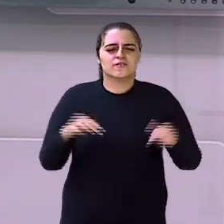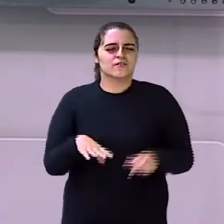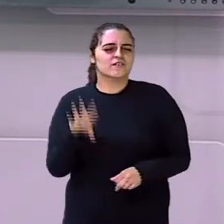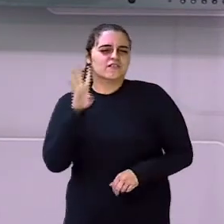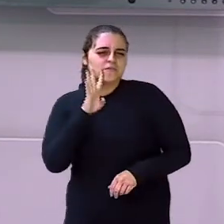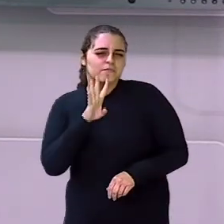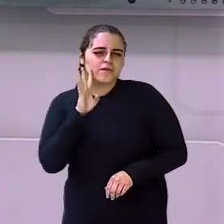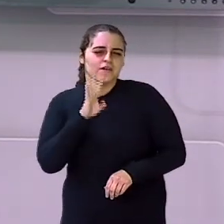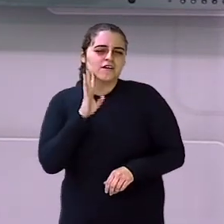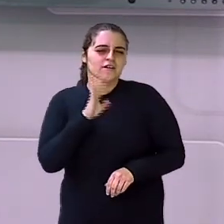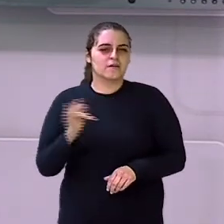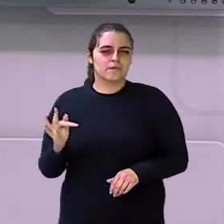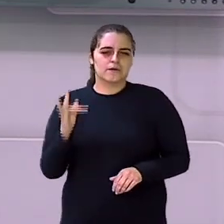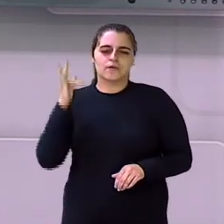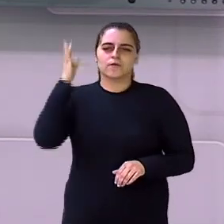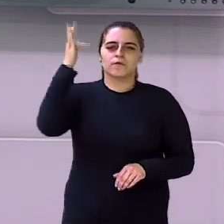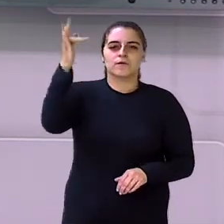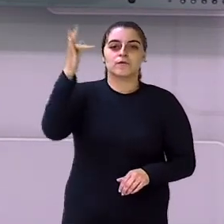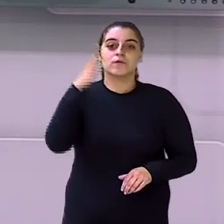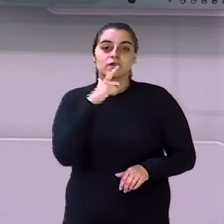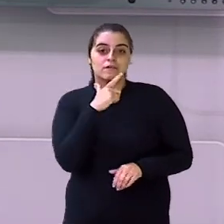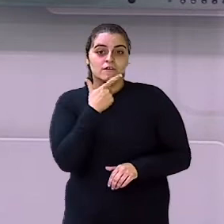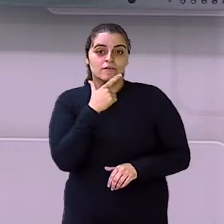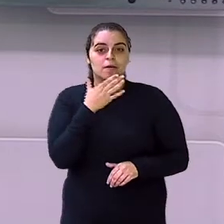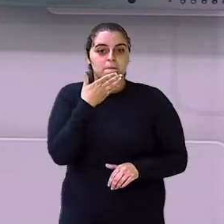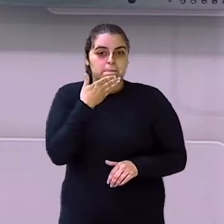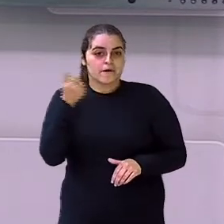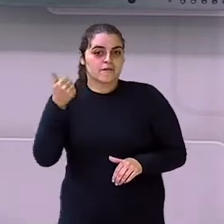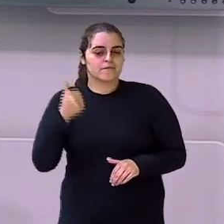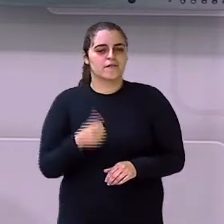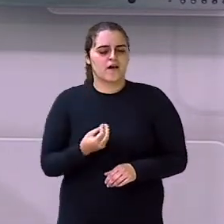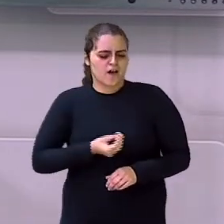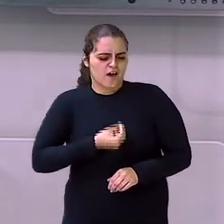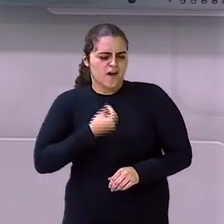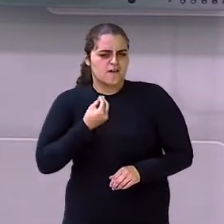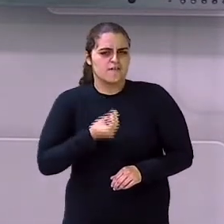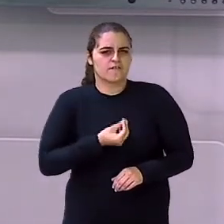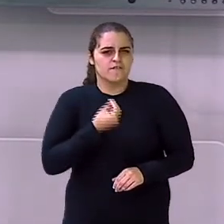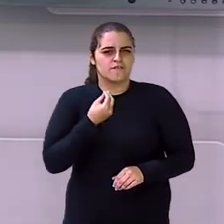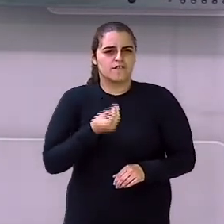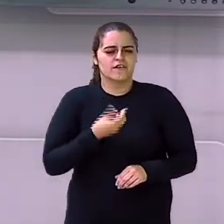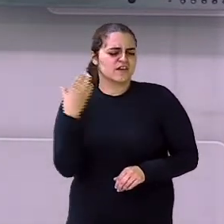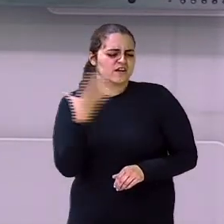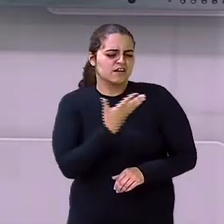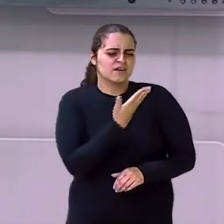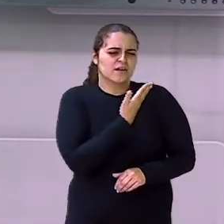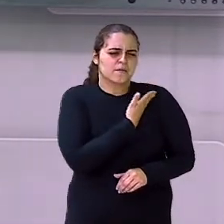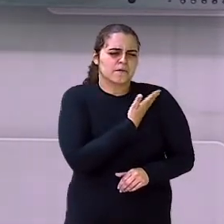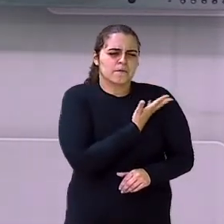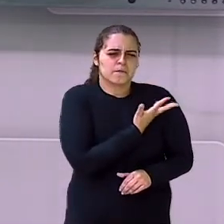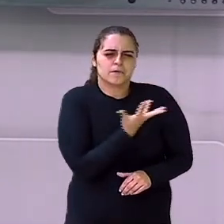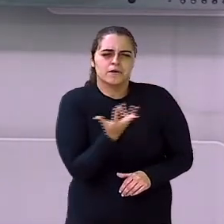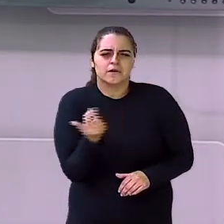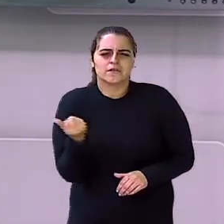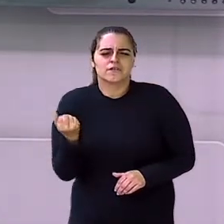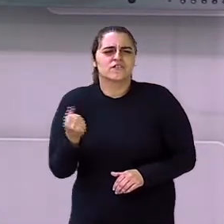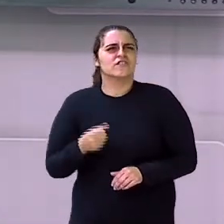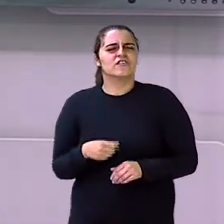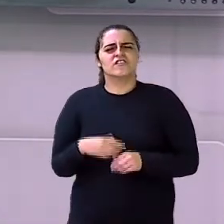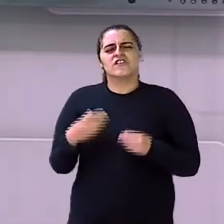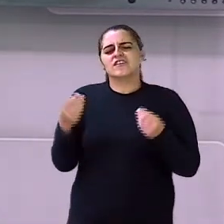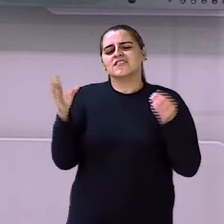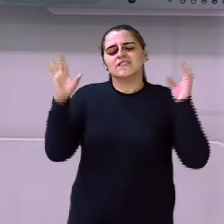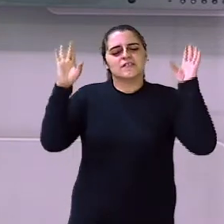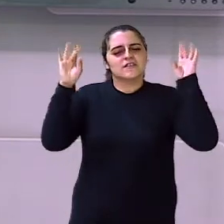muito o nosso meio ambiente A vida é uma grande amiga da gente A gente tem o